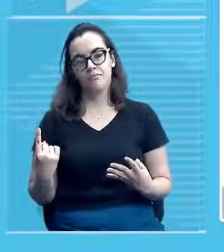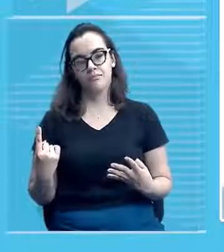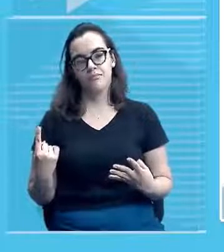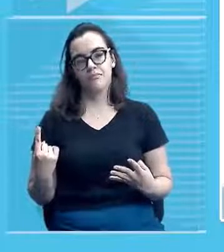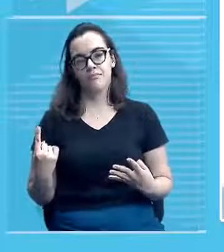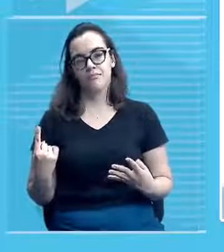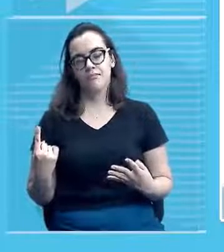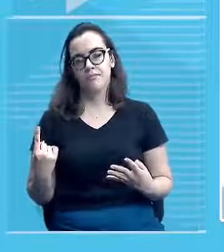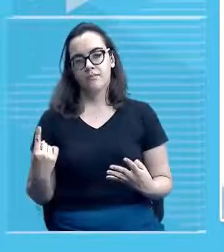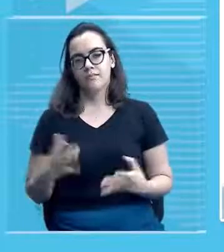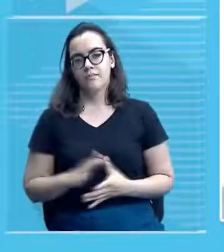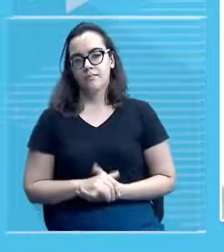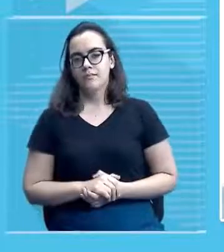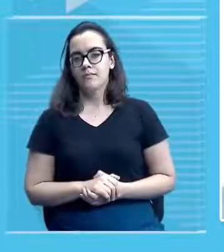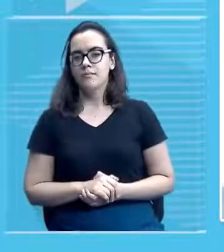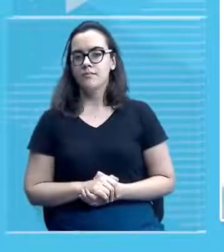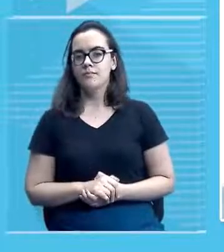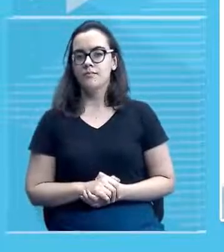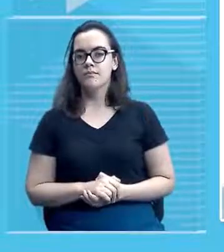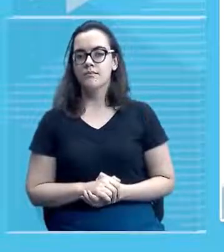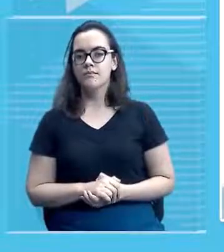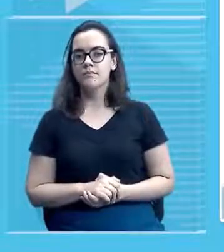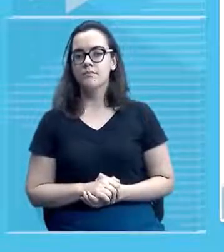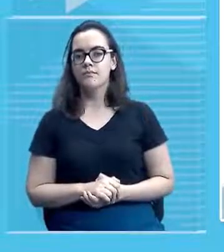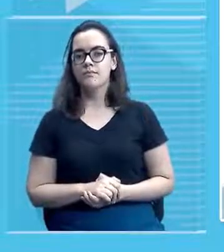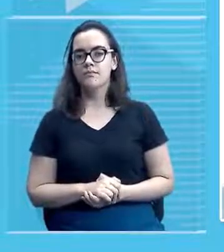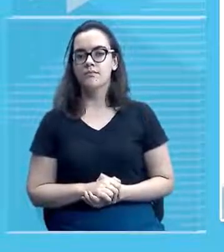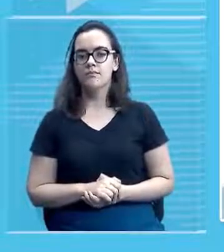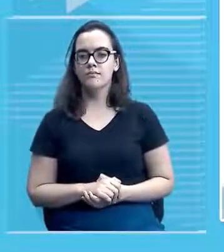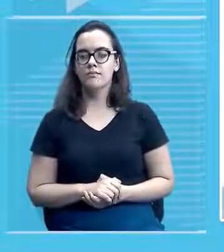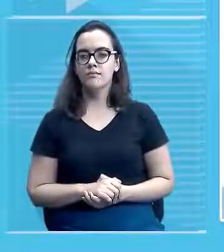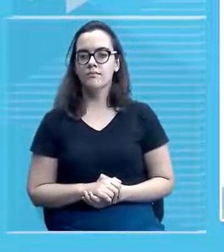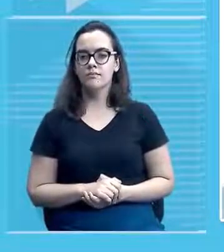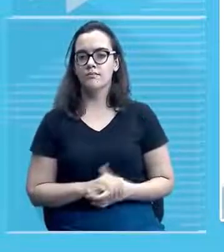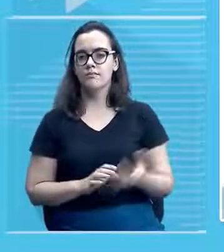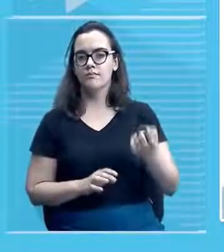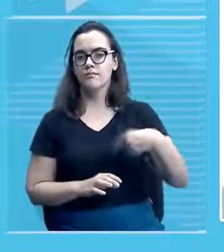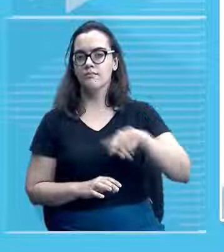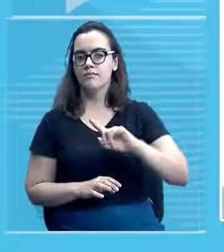3 e 5 e aí galerinha analisa aí